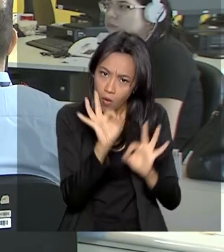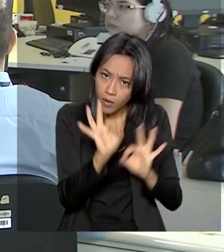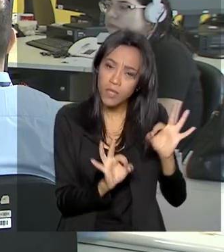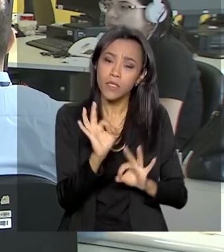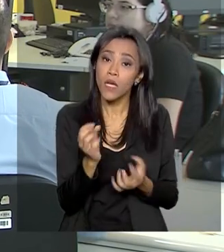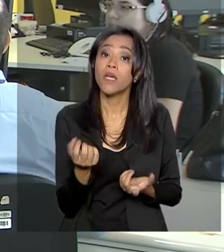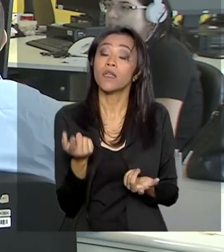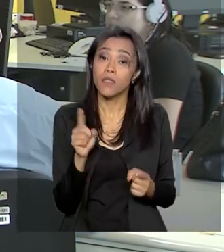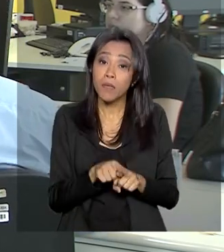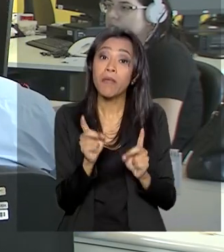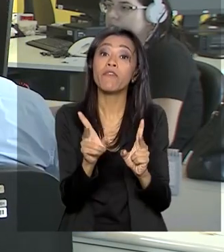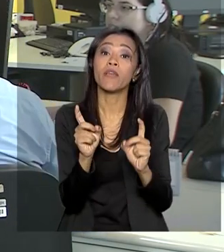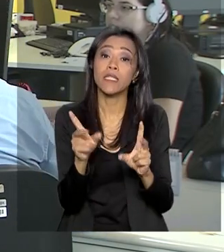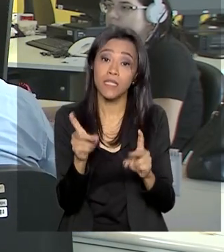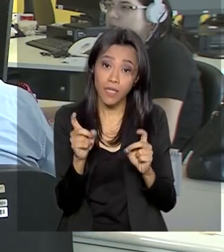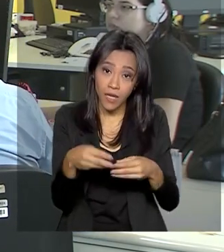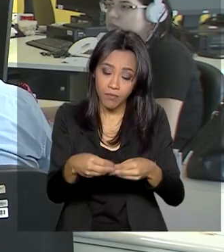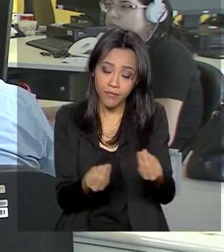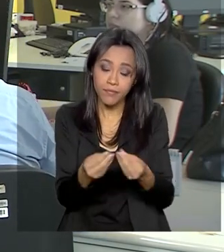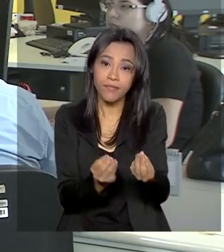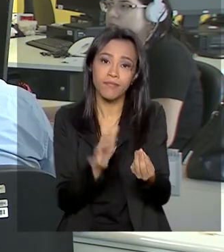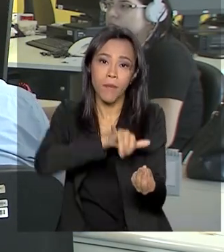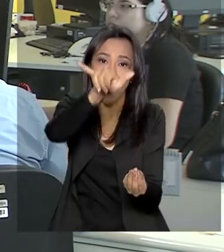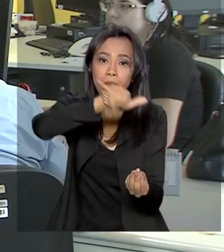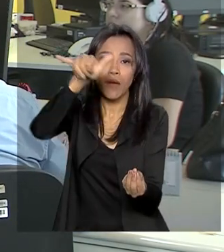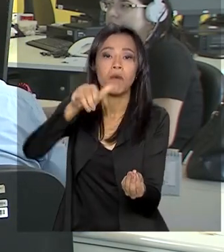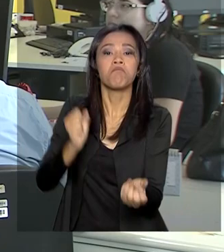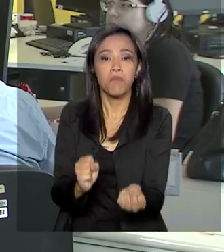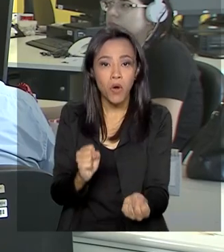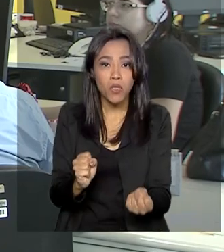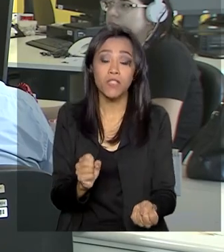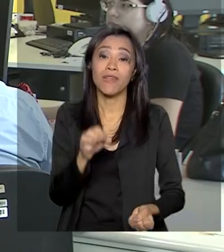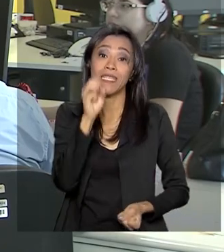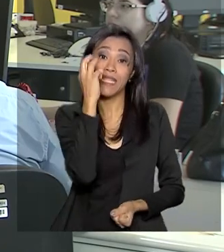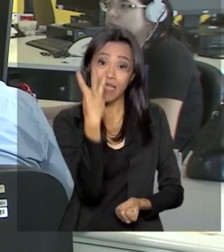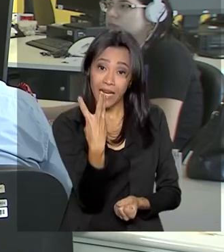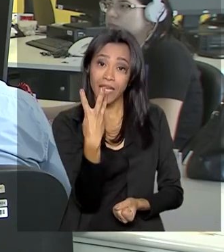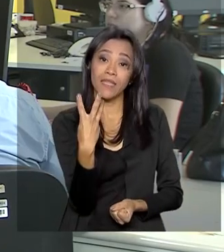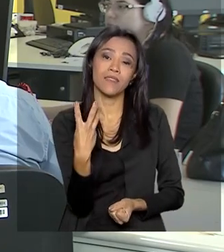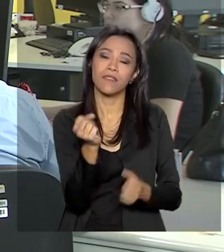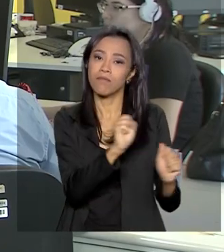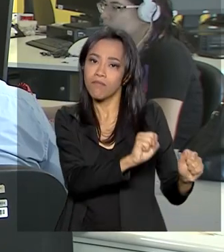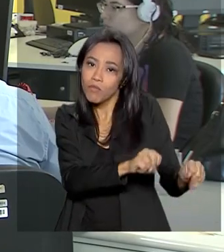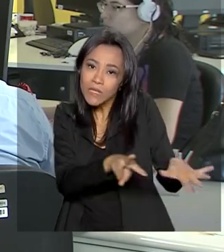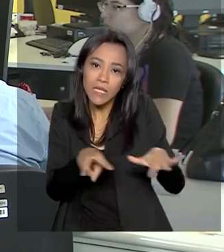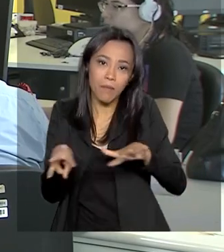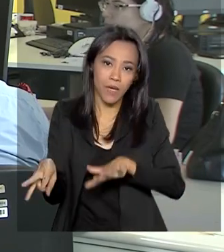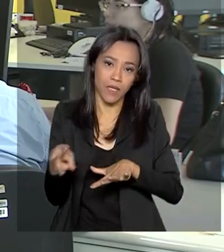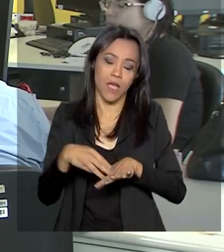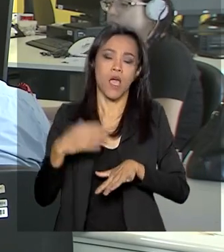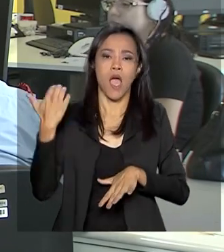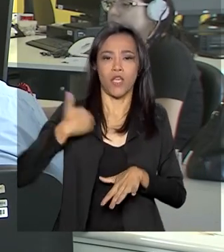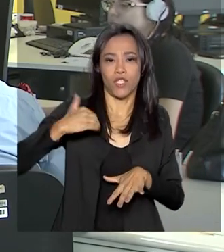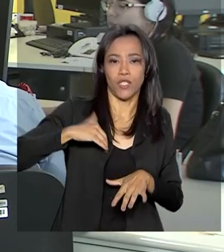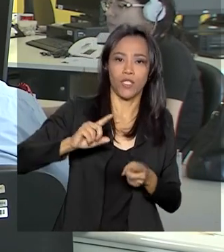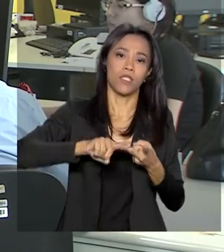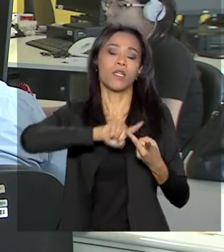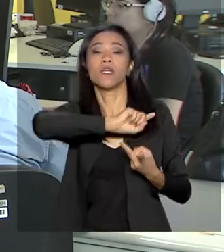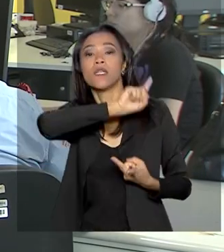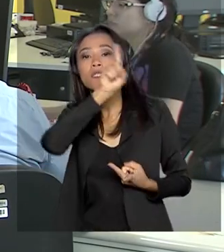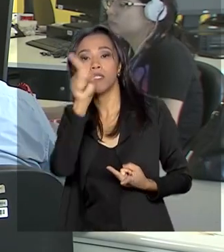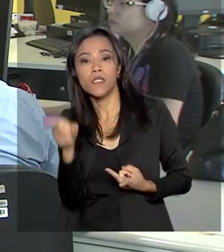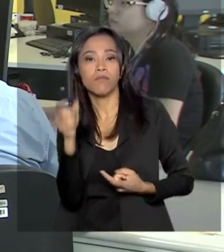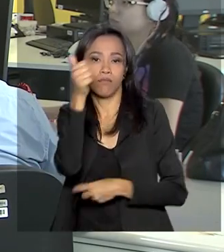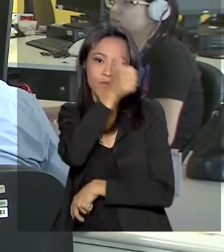custo e informou que vai operar inicialmente com três voos por semana entre Buenos Aires, na Argentina, e o Rio de Janeiro,